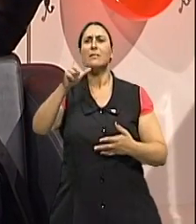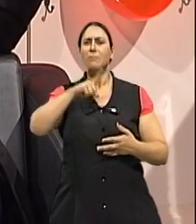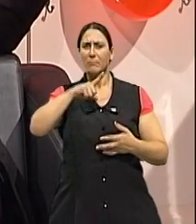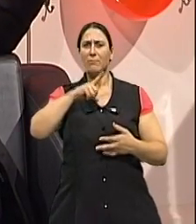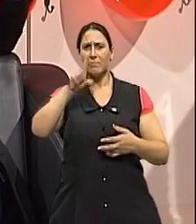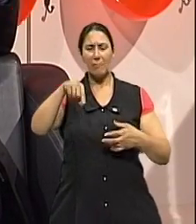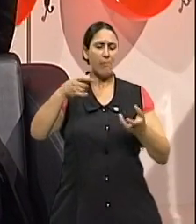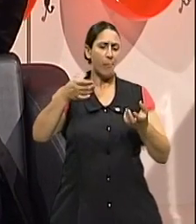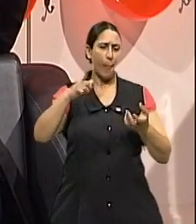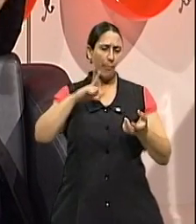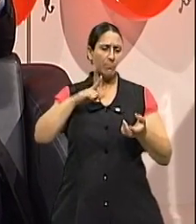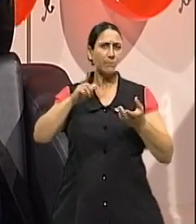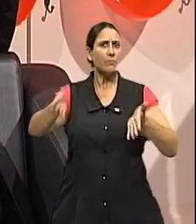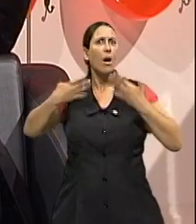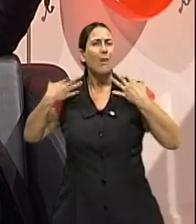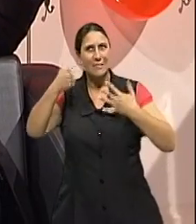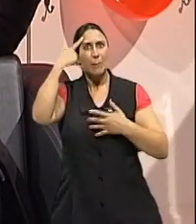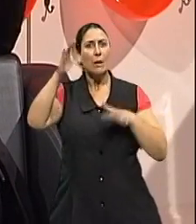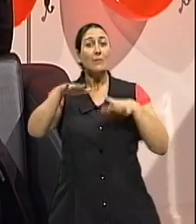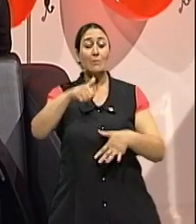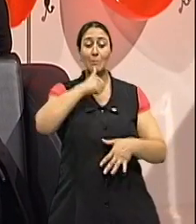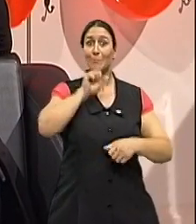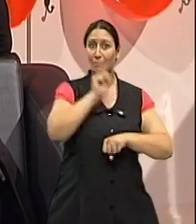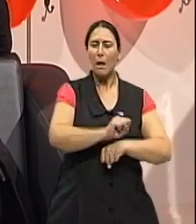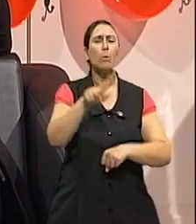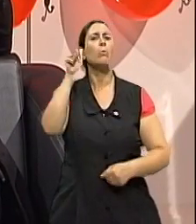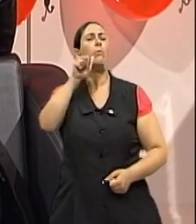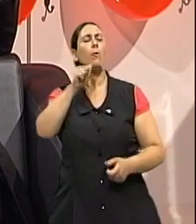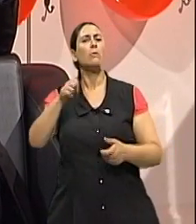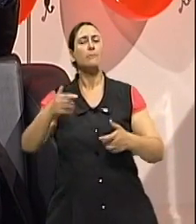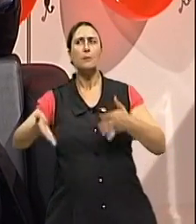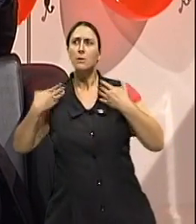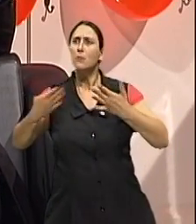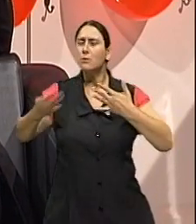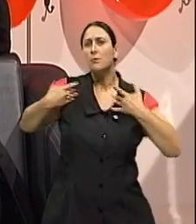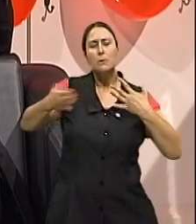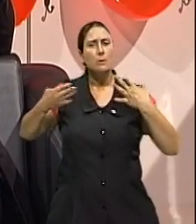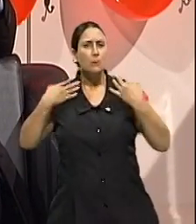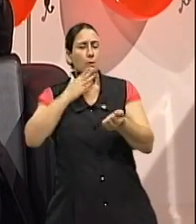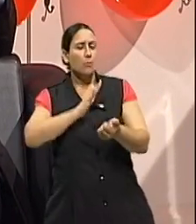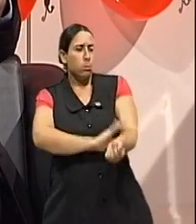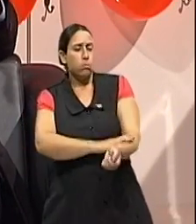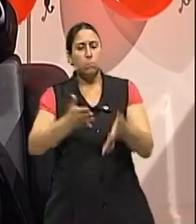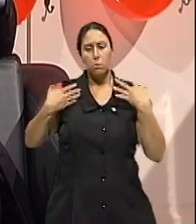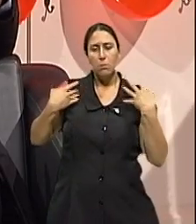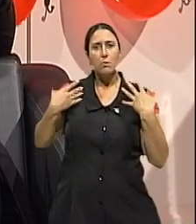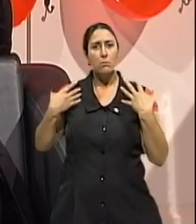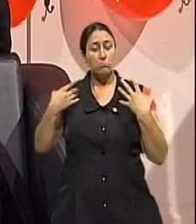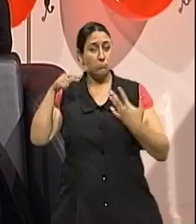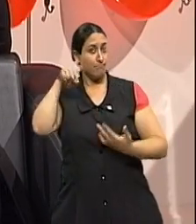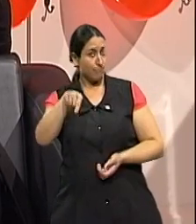São os fogachos, os calorões, aquelas ondas de calor que a mulher passa. Esses são, digamos, marcadores